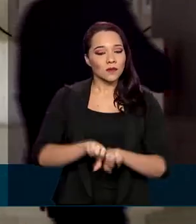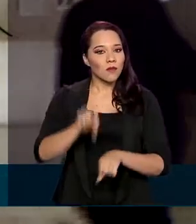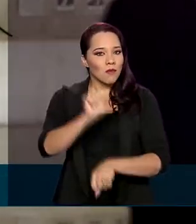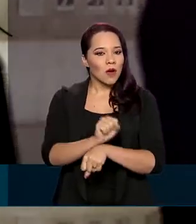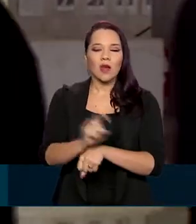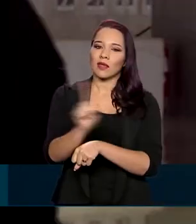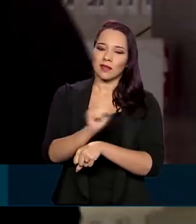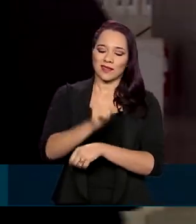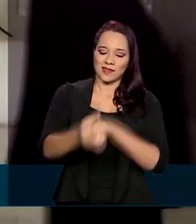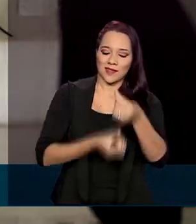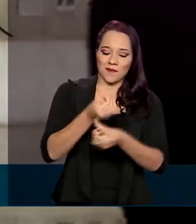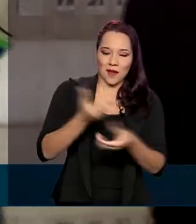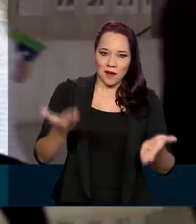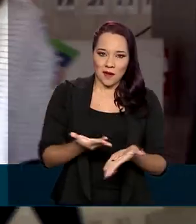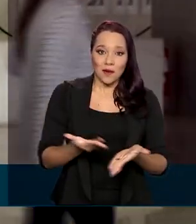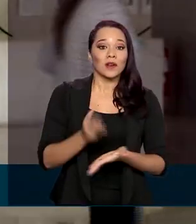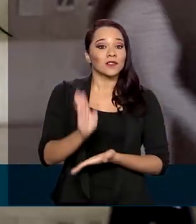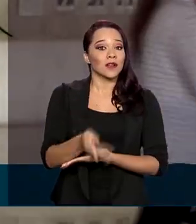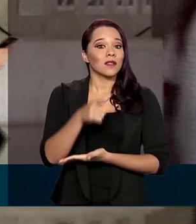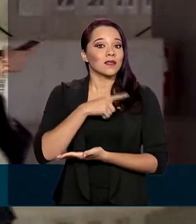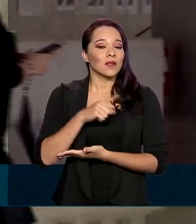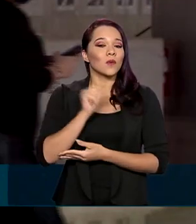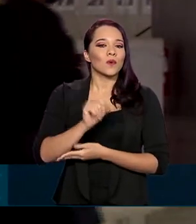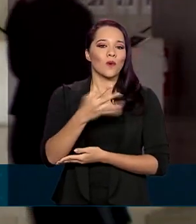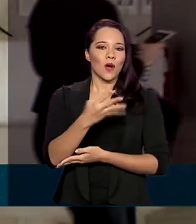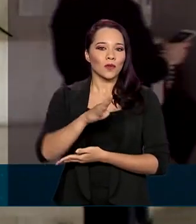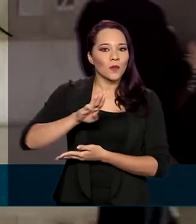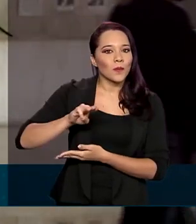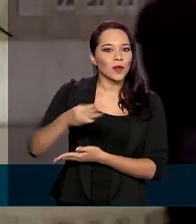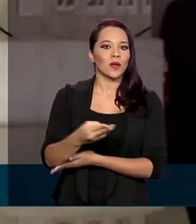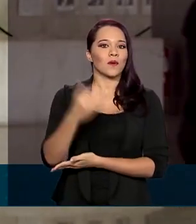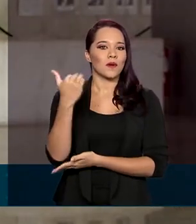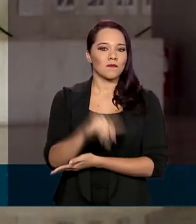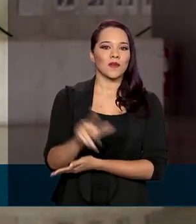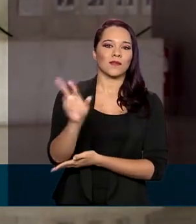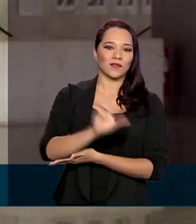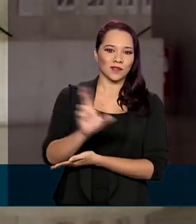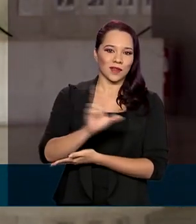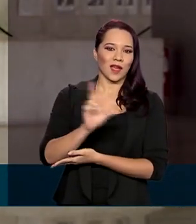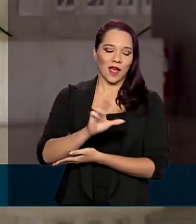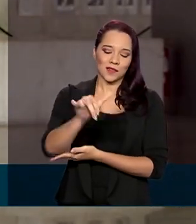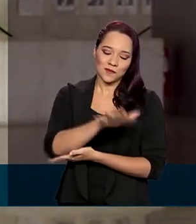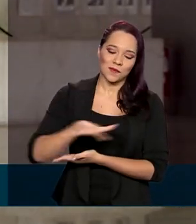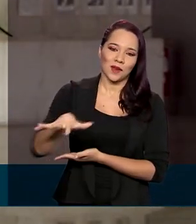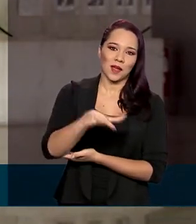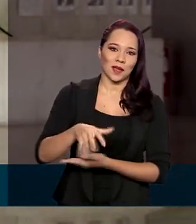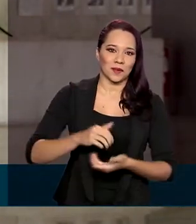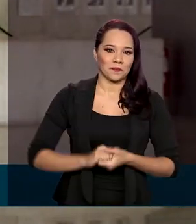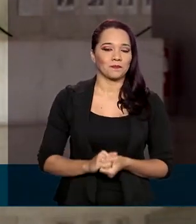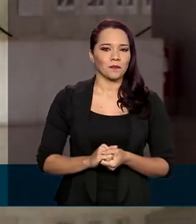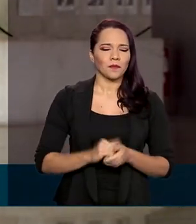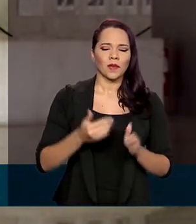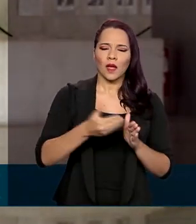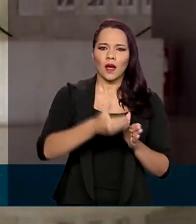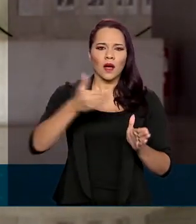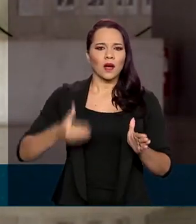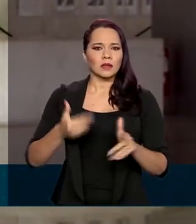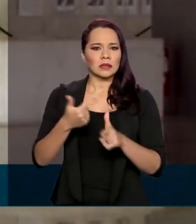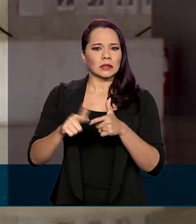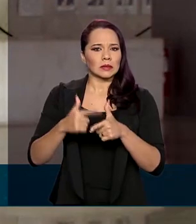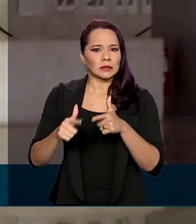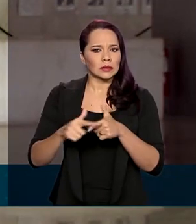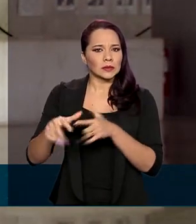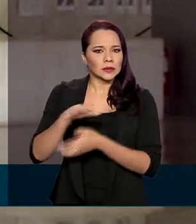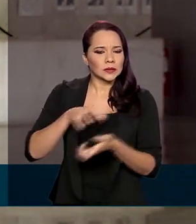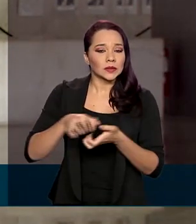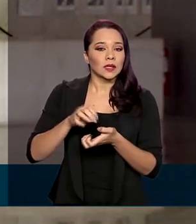Para este semestre, estão previstos 4 bilhões e meio de reais para o setor. Antes da crise, a reforma da